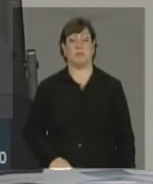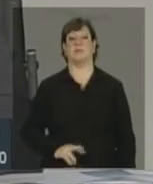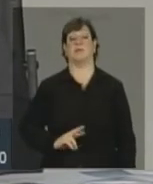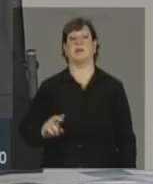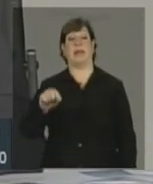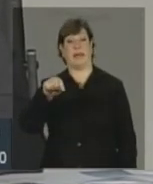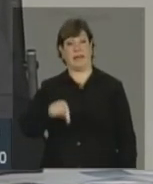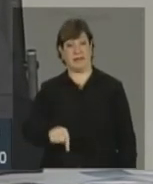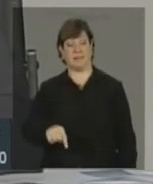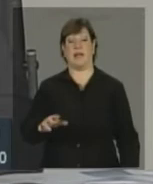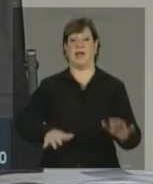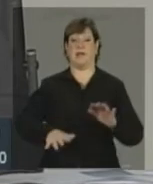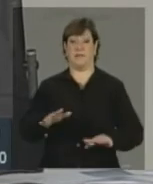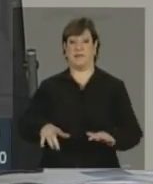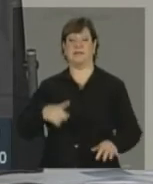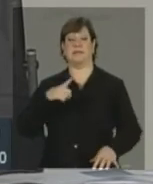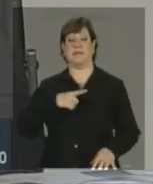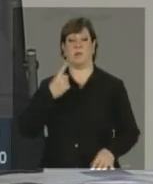um resultado fiscal